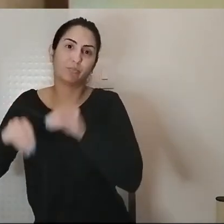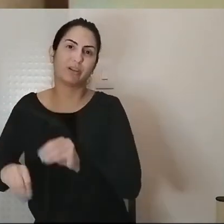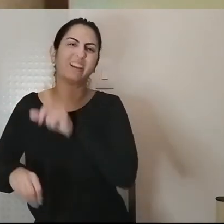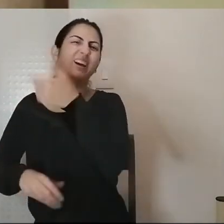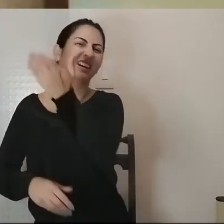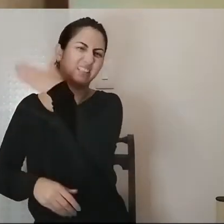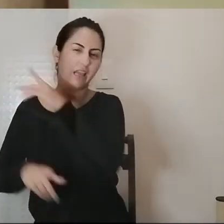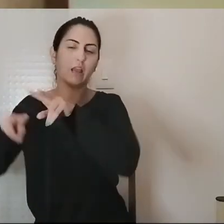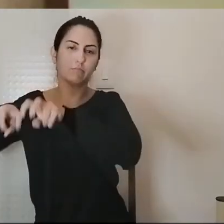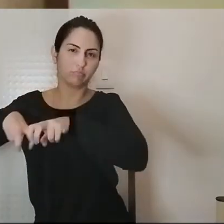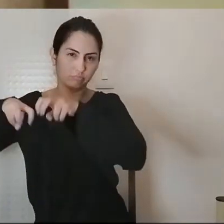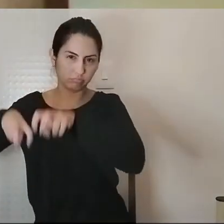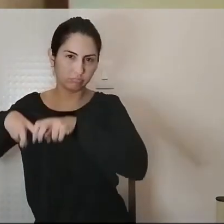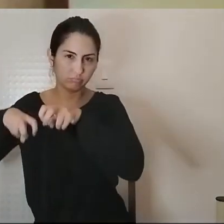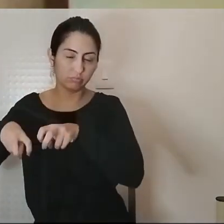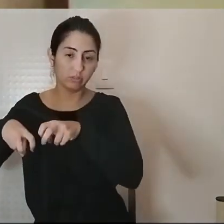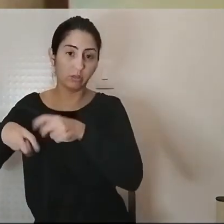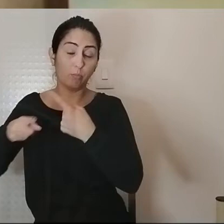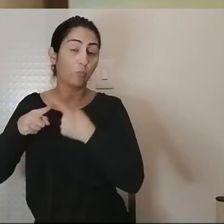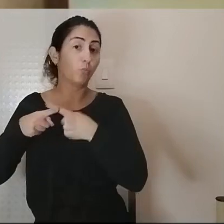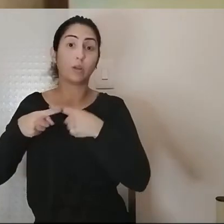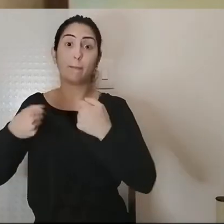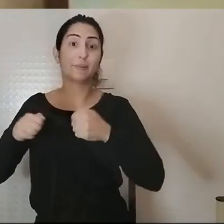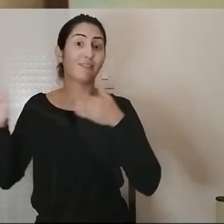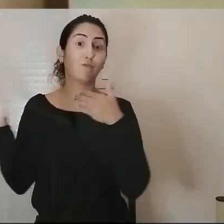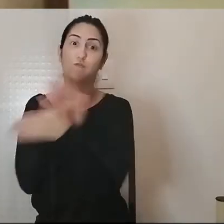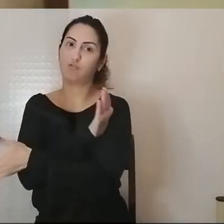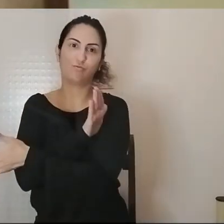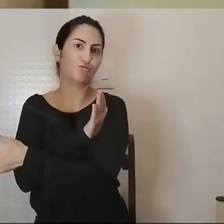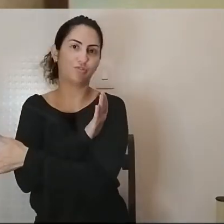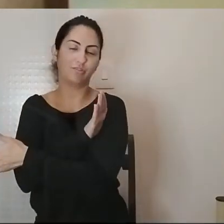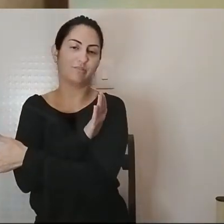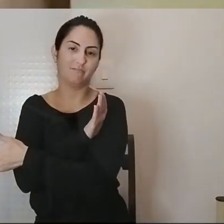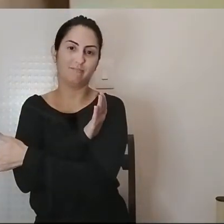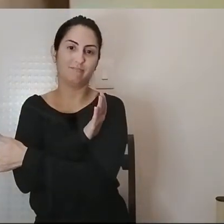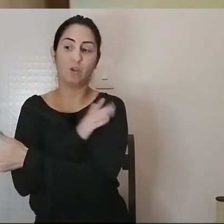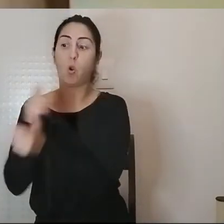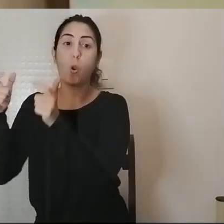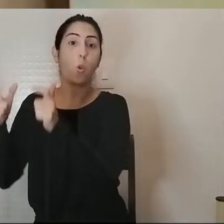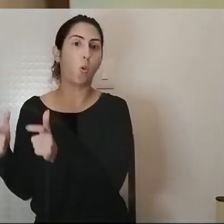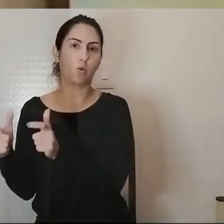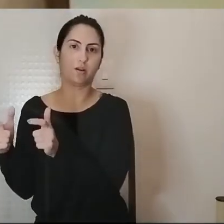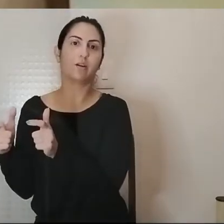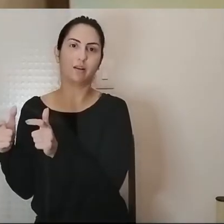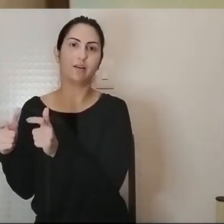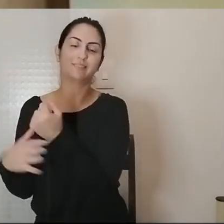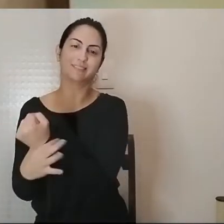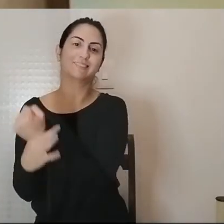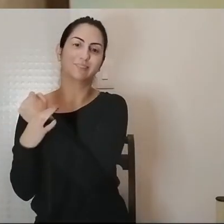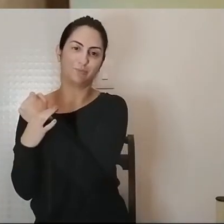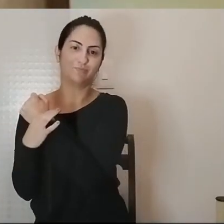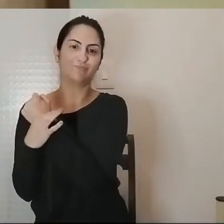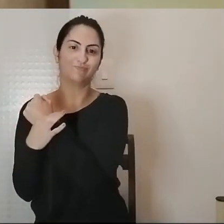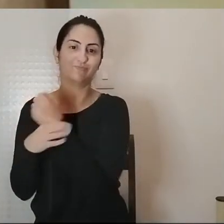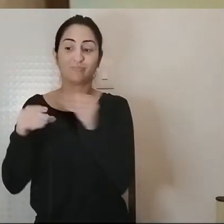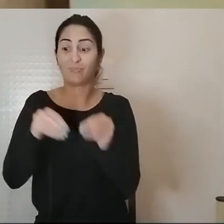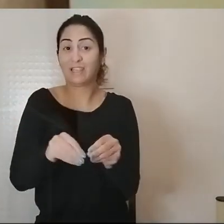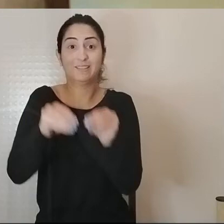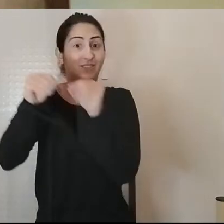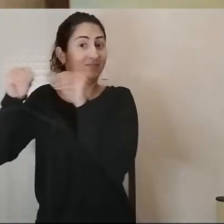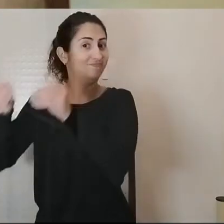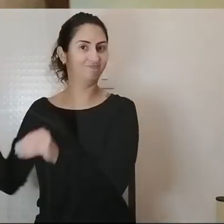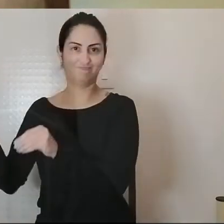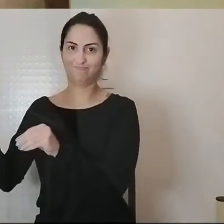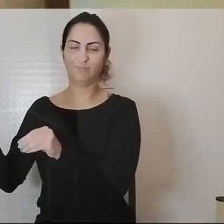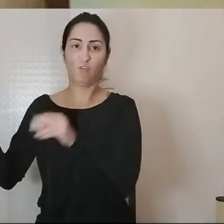em fuga há uma instabilidade e são sujeitos de deslocações forçadas dos